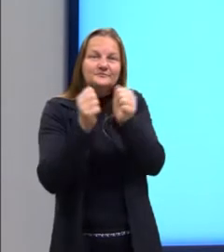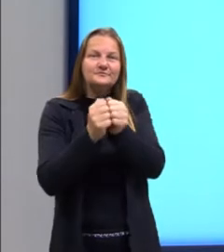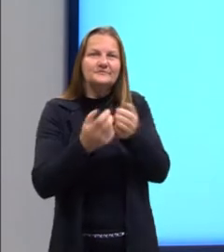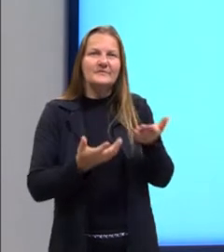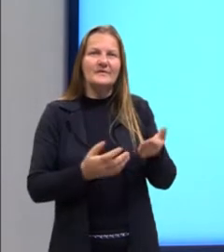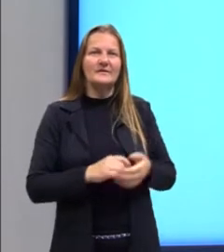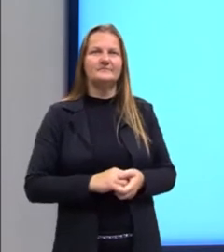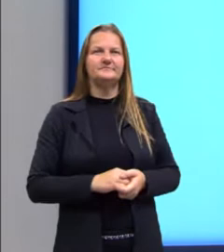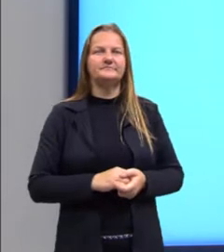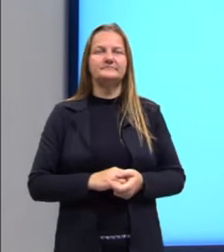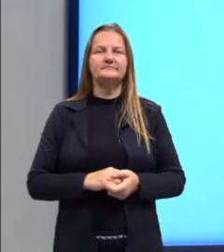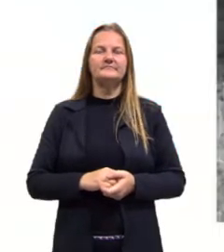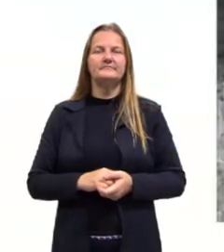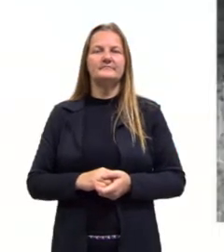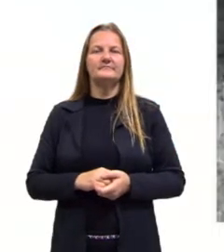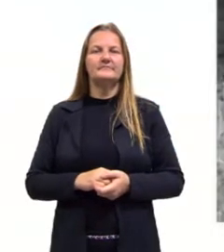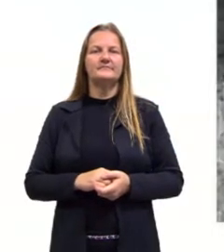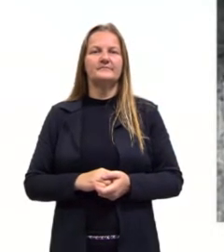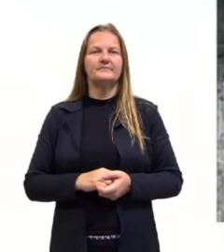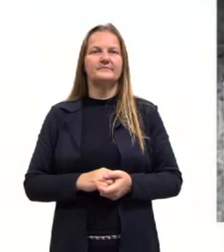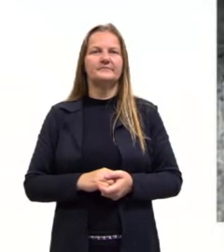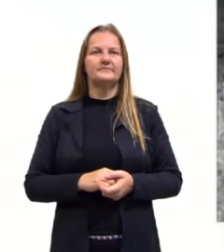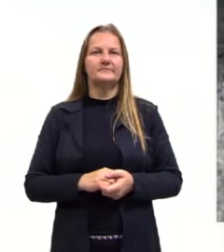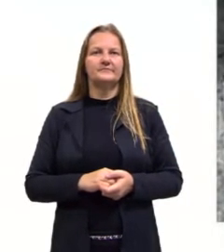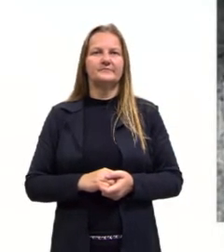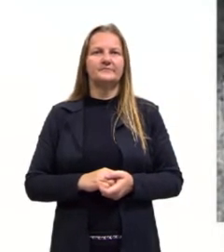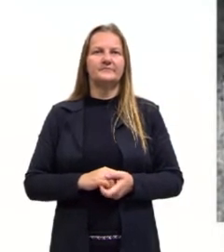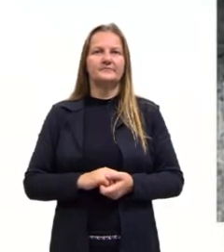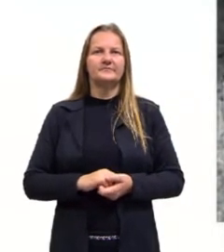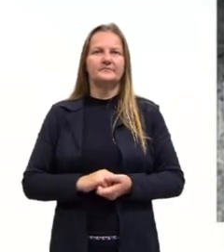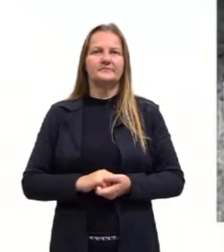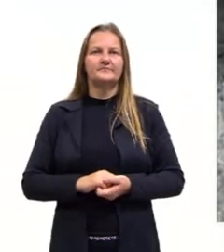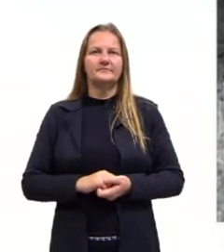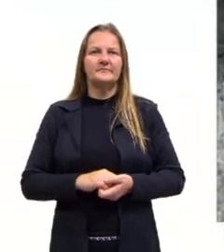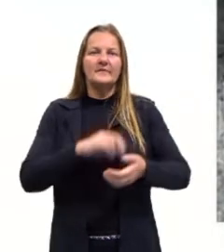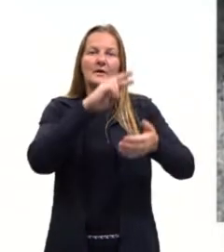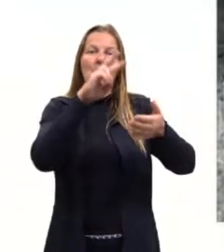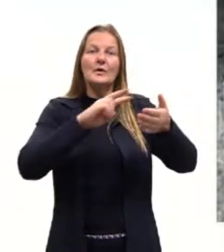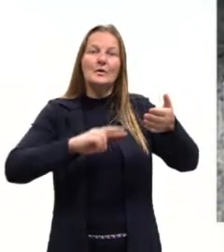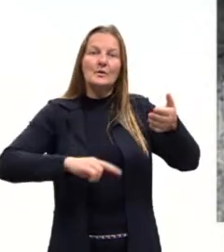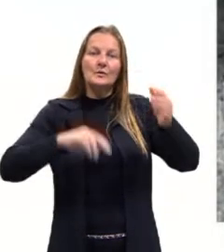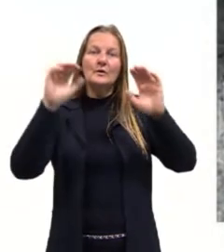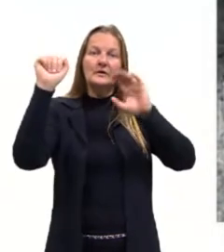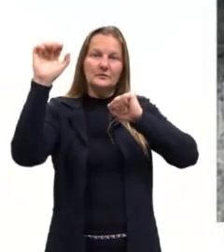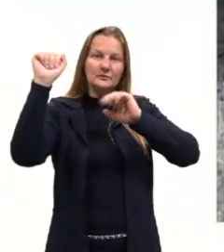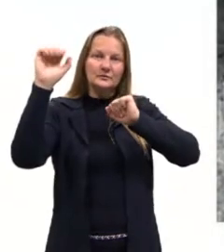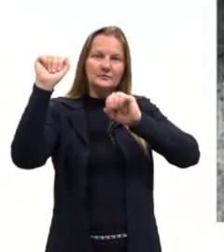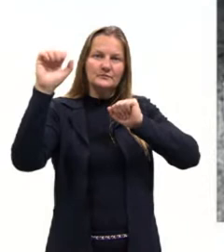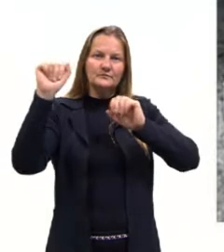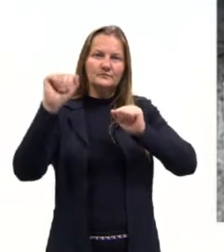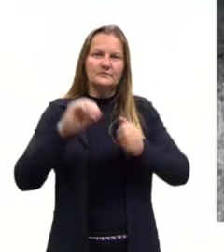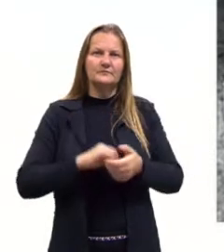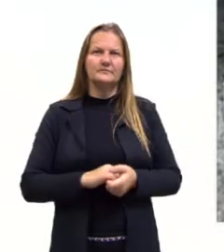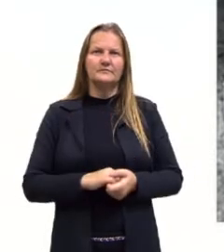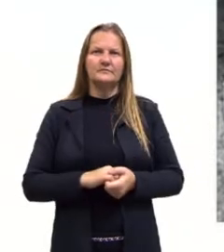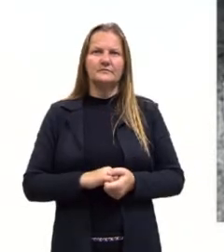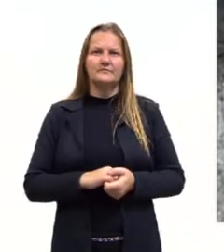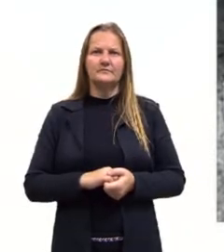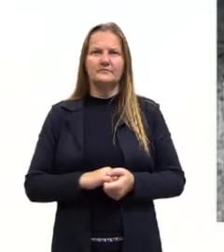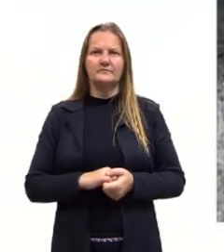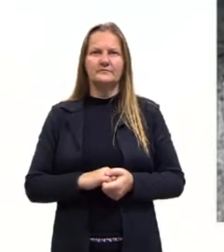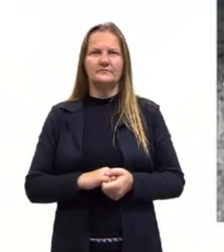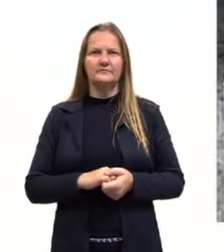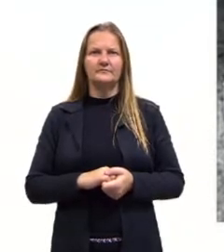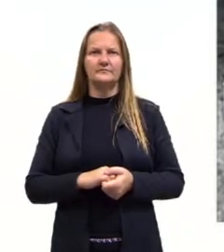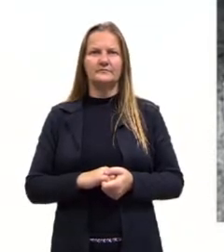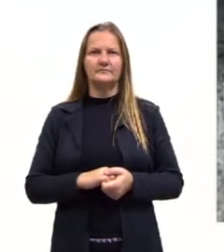Se te quedas mi aparcamiento, quedate mi discapacidad. No aumentes mis